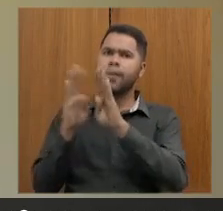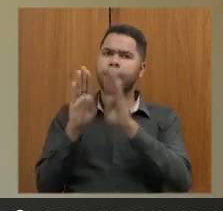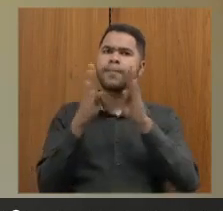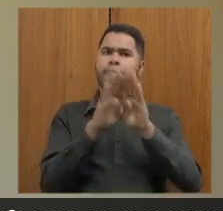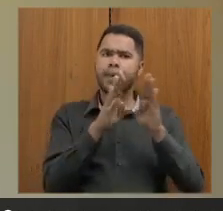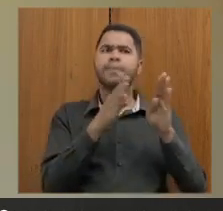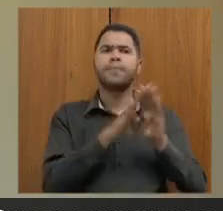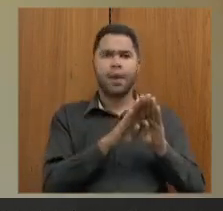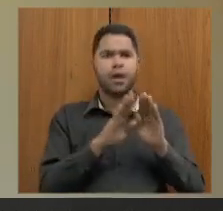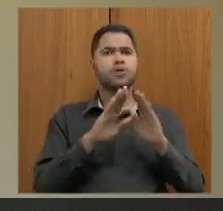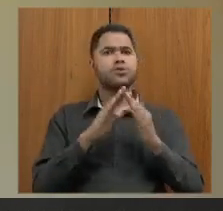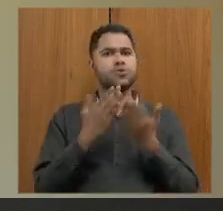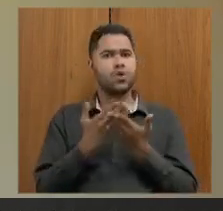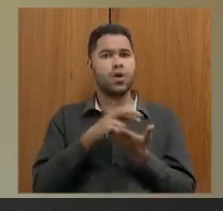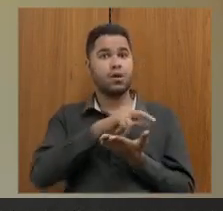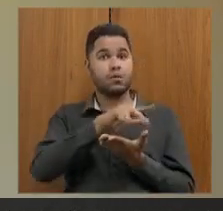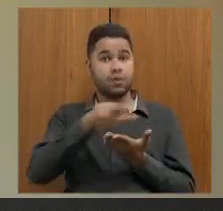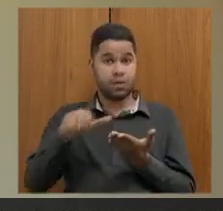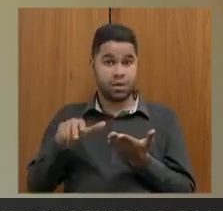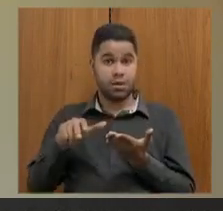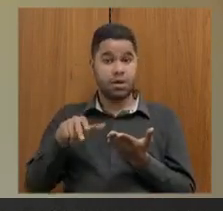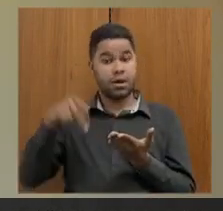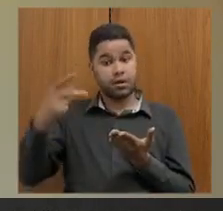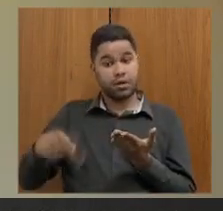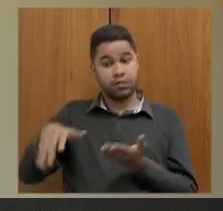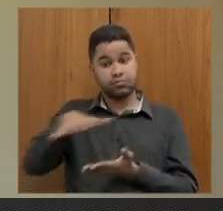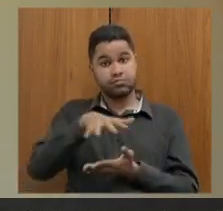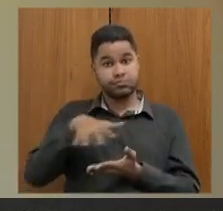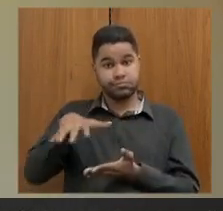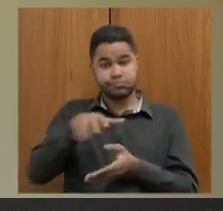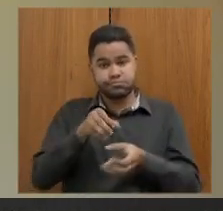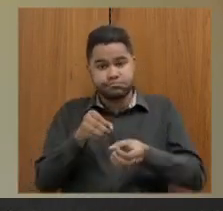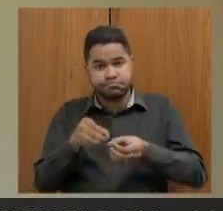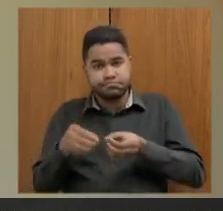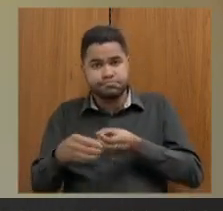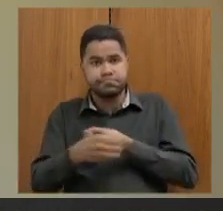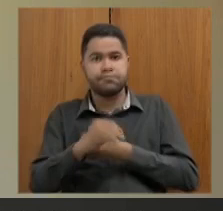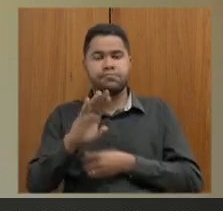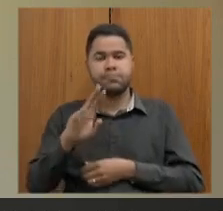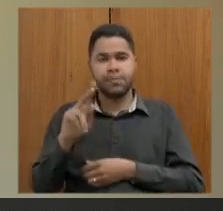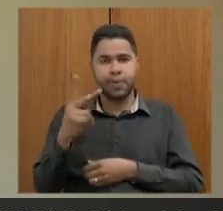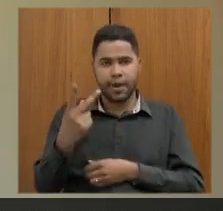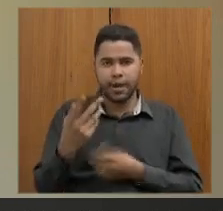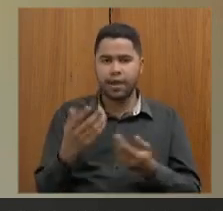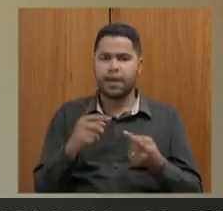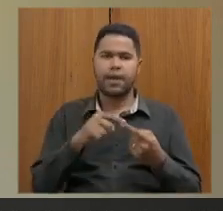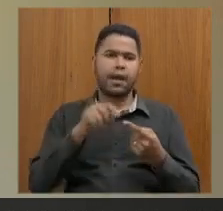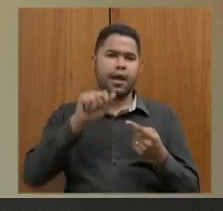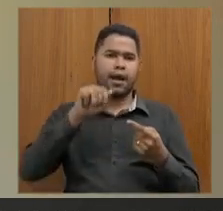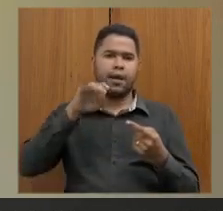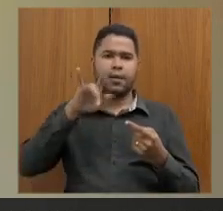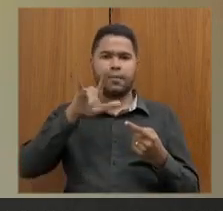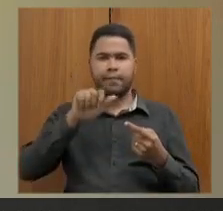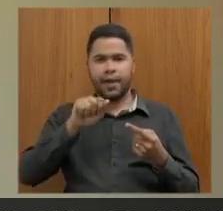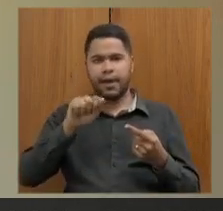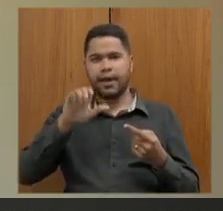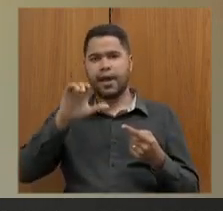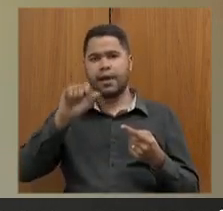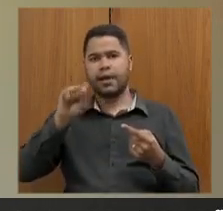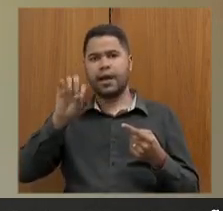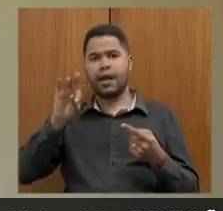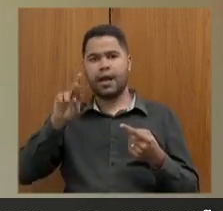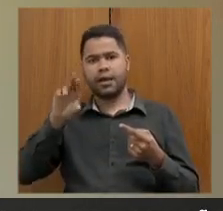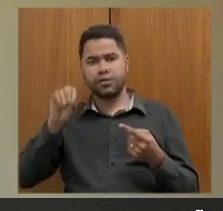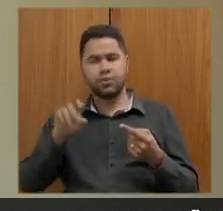foram fechadas inclusive escolas aqui na Regional Leste de Belo Horizonte como Amélia de Castro a gente tem